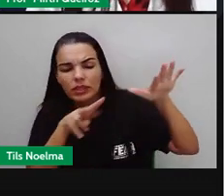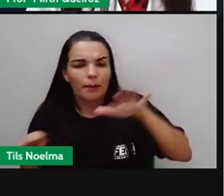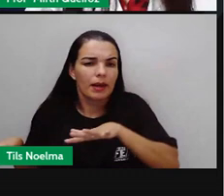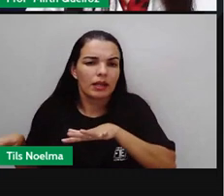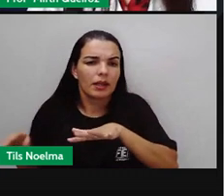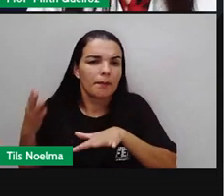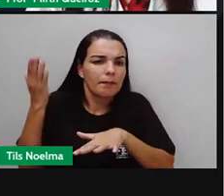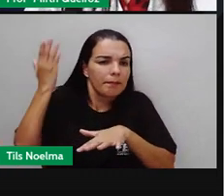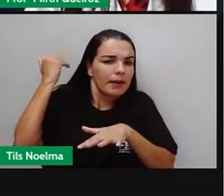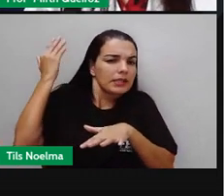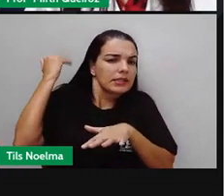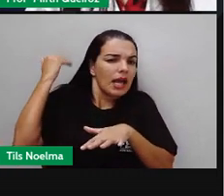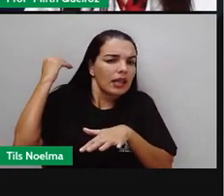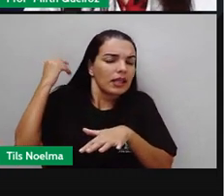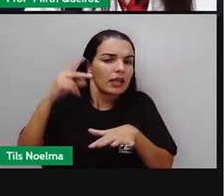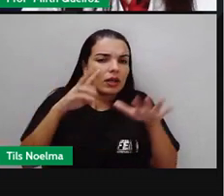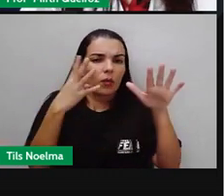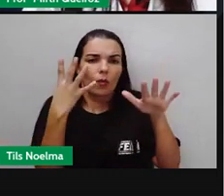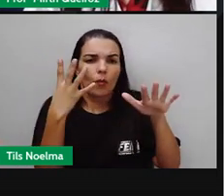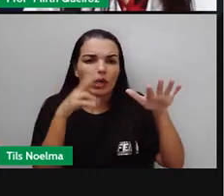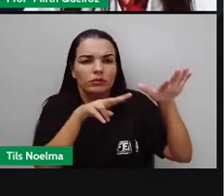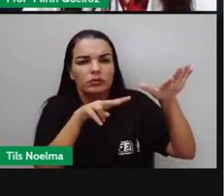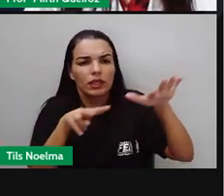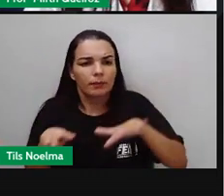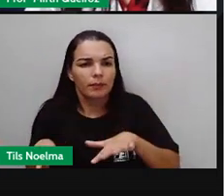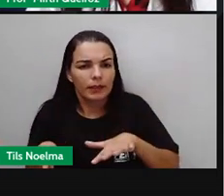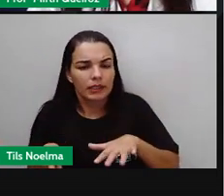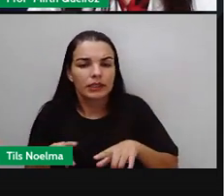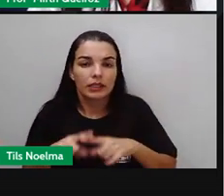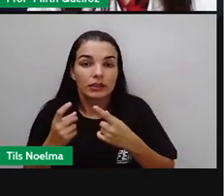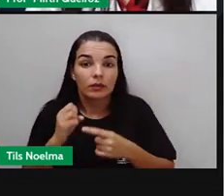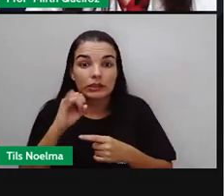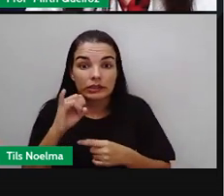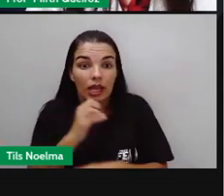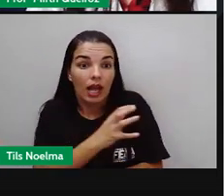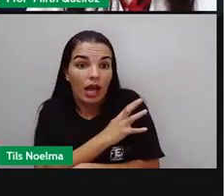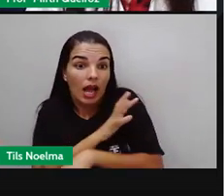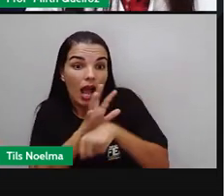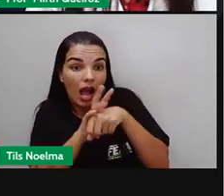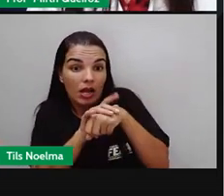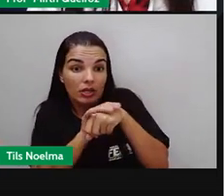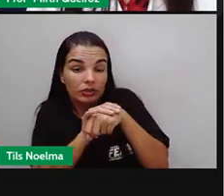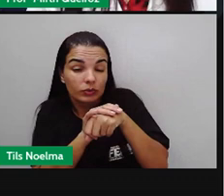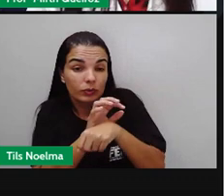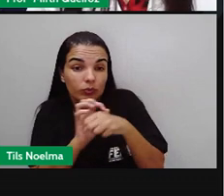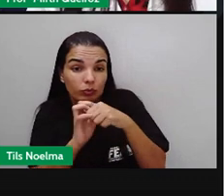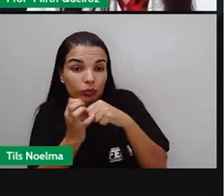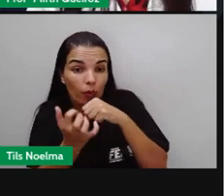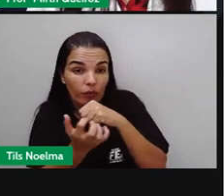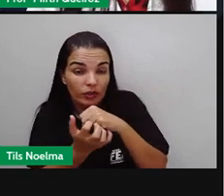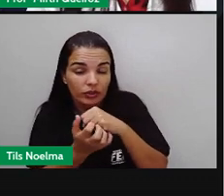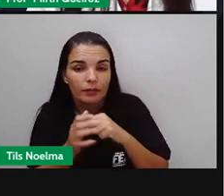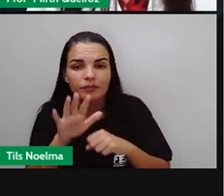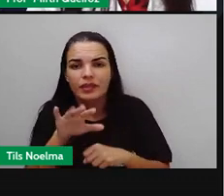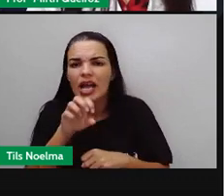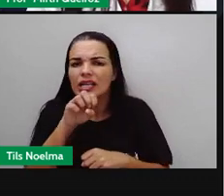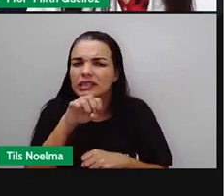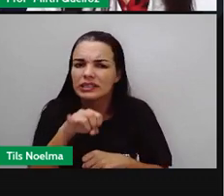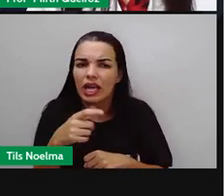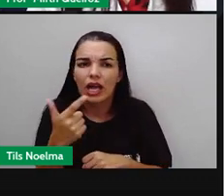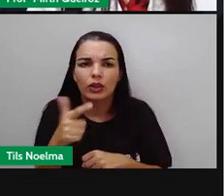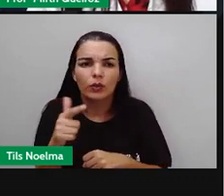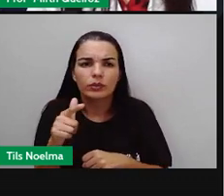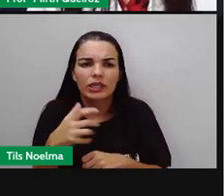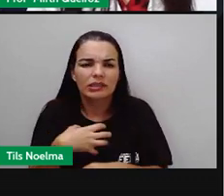Você não vai vacinar enquanto você está ali com o sintoma, né? Da Covid, né? Inicial. Quem não teve sintomas, pode se